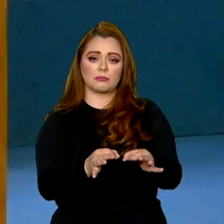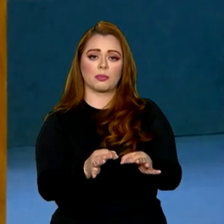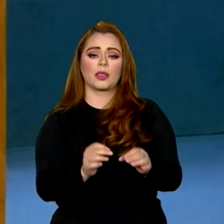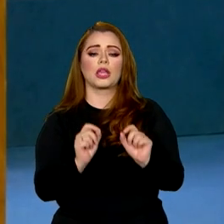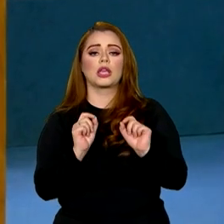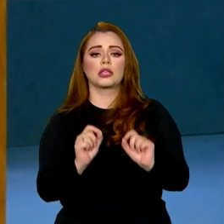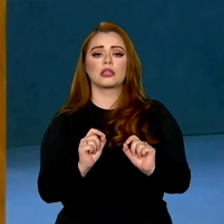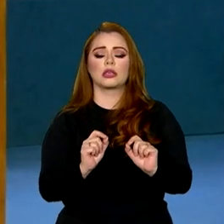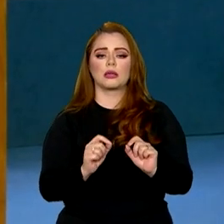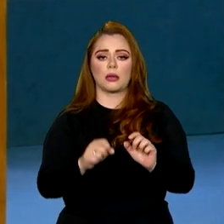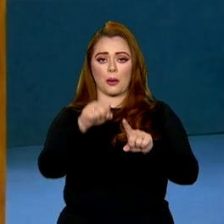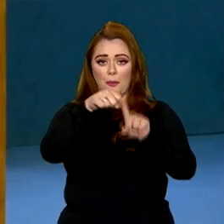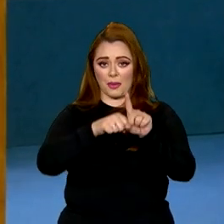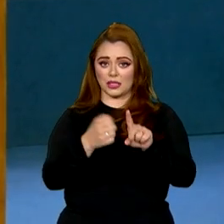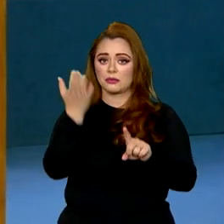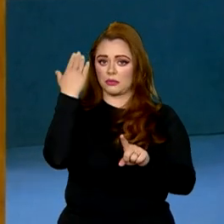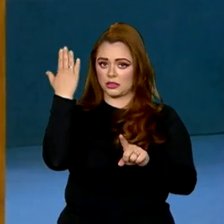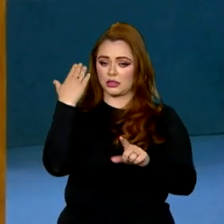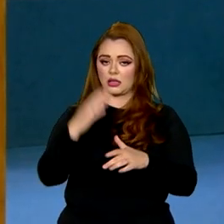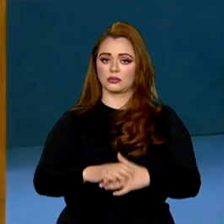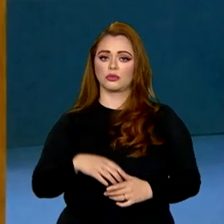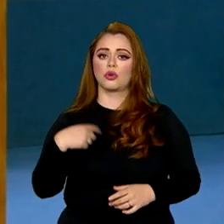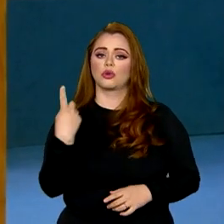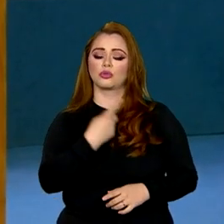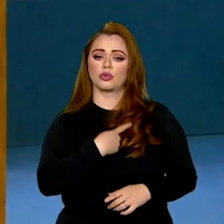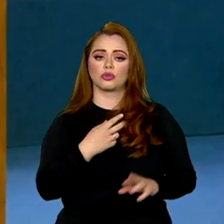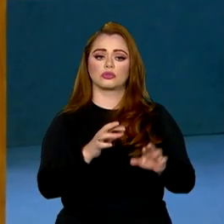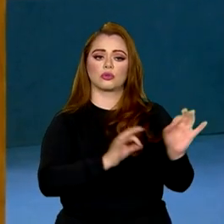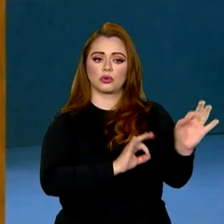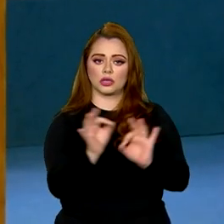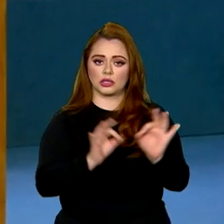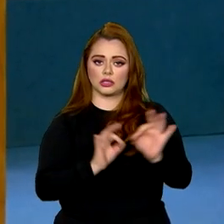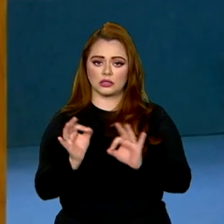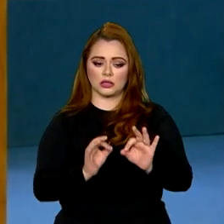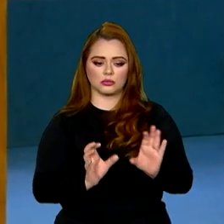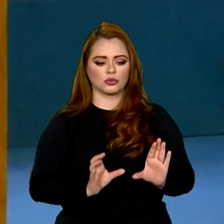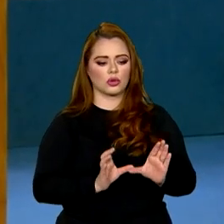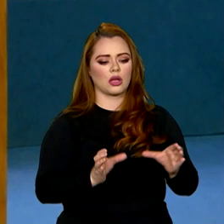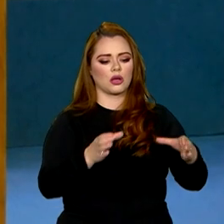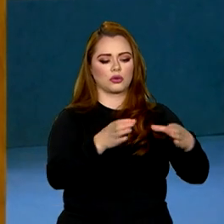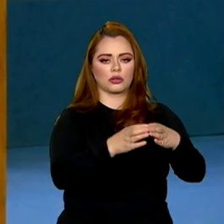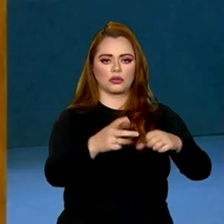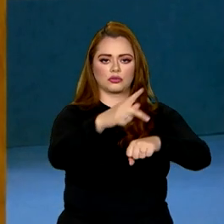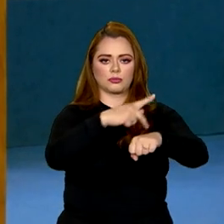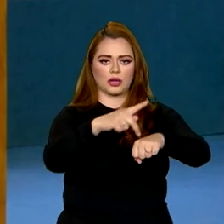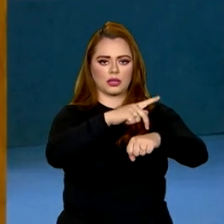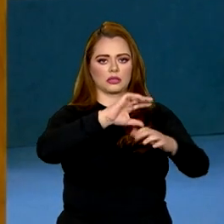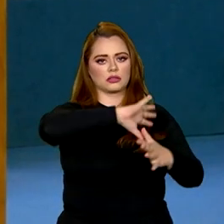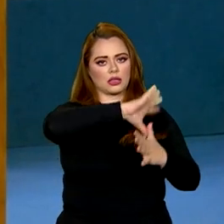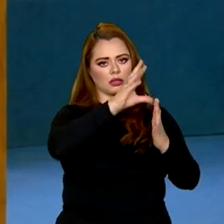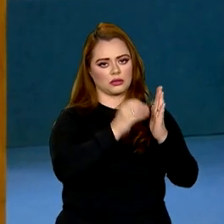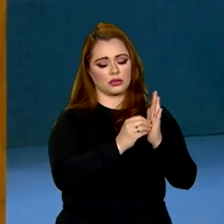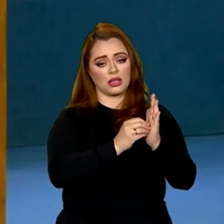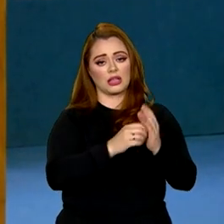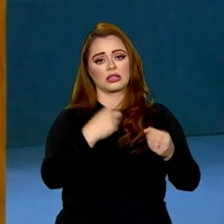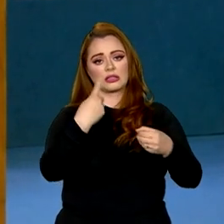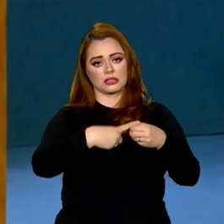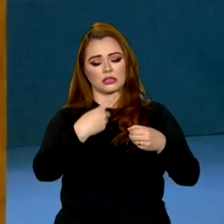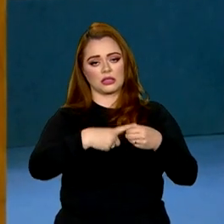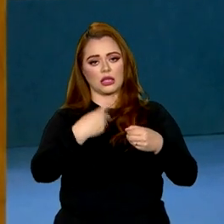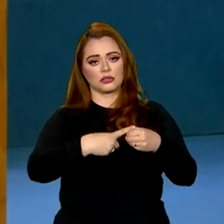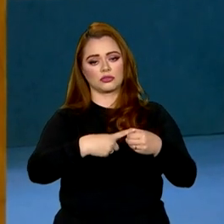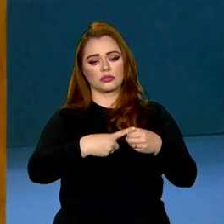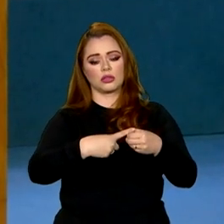que mês passado realizamos a cúpula da Amazônia no estado do Pará, na cidade de Belém.